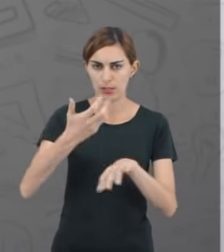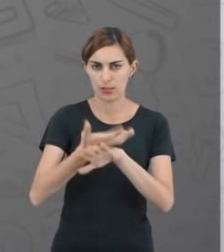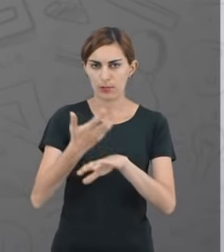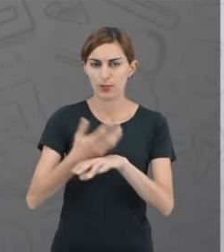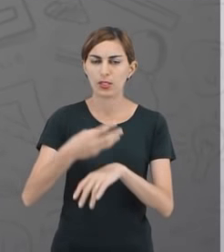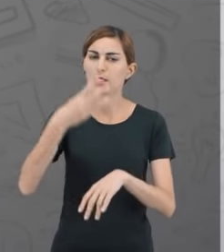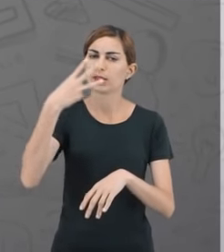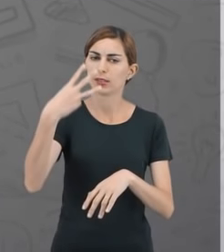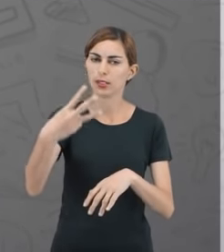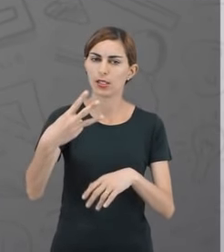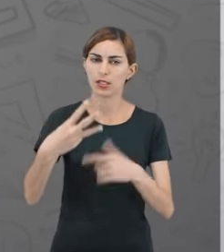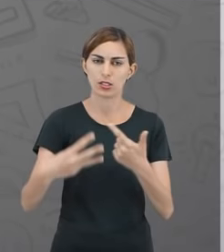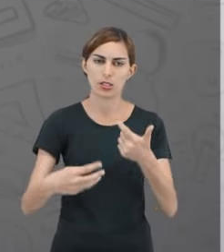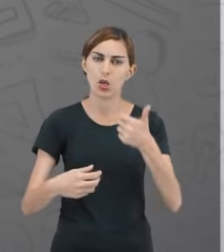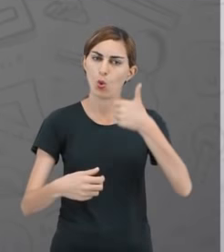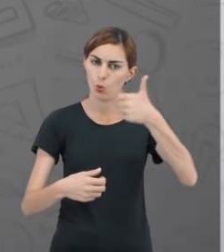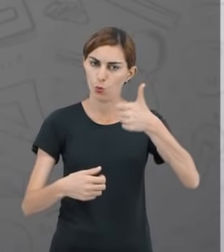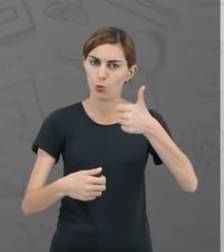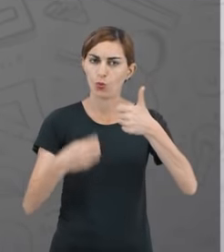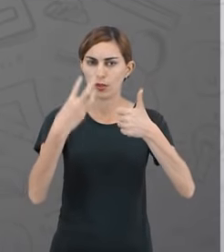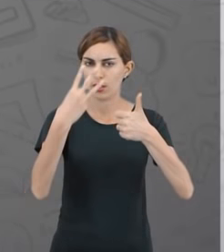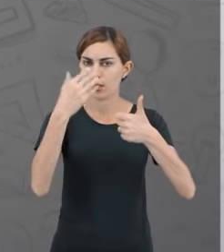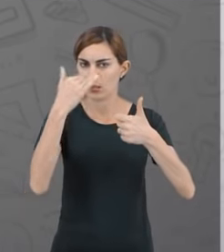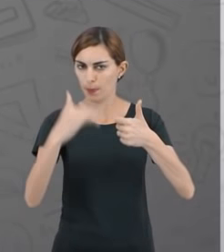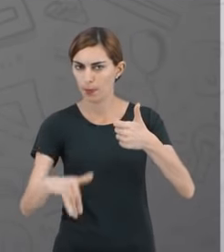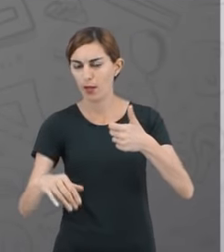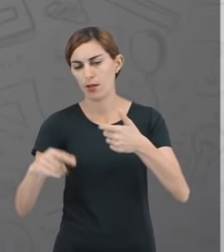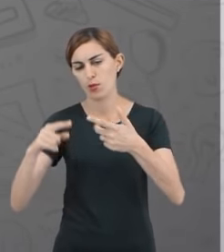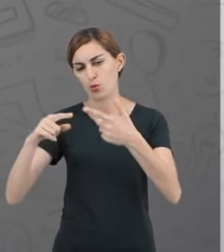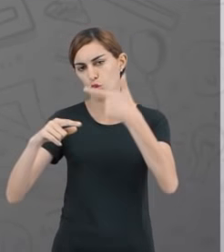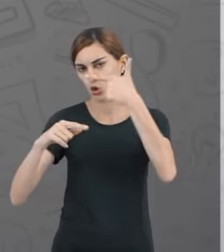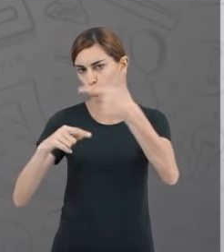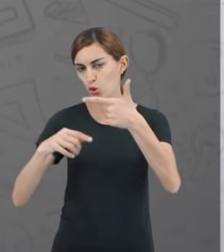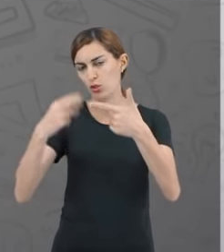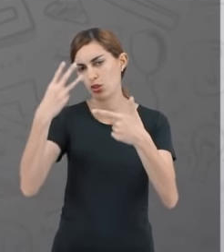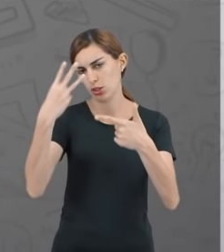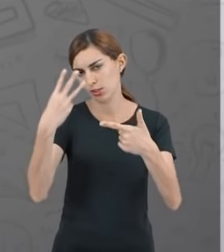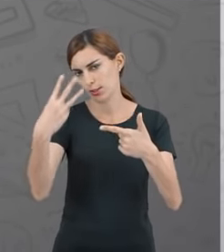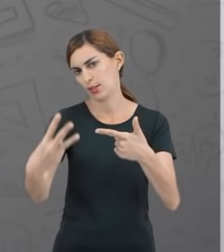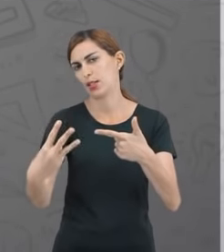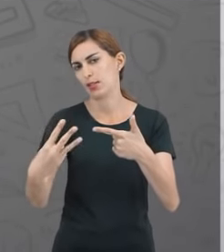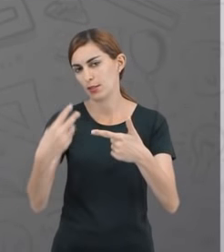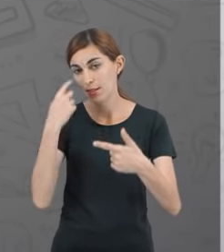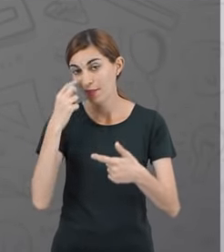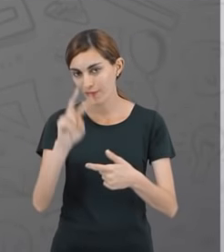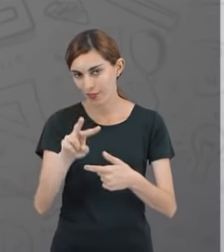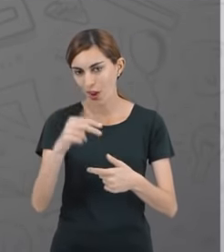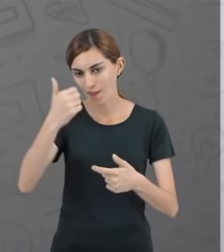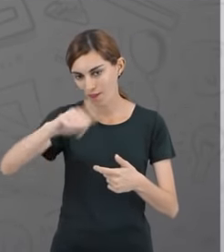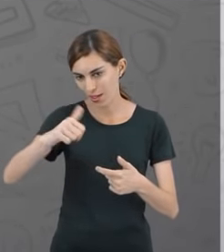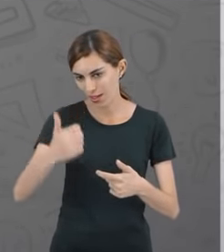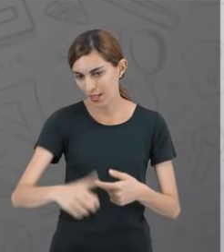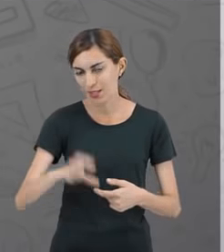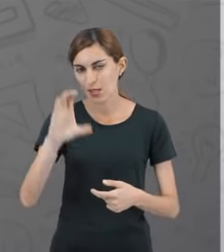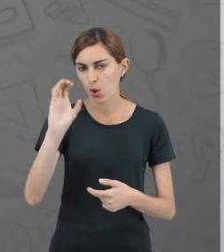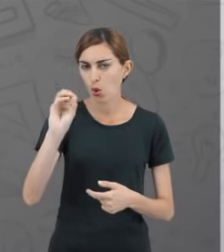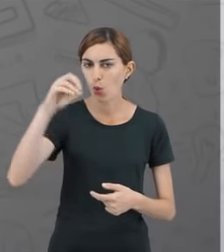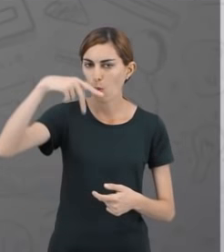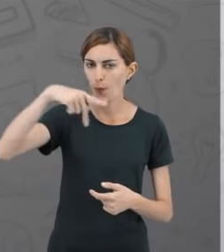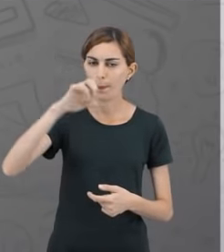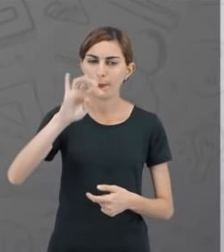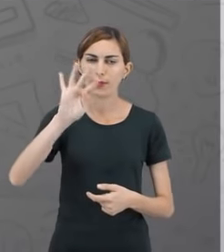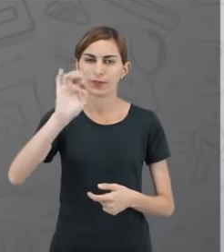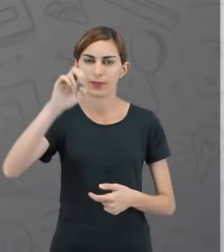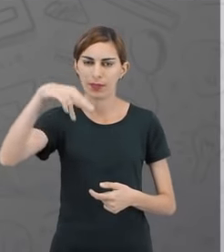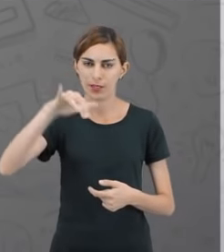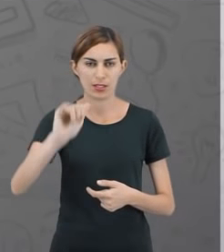Na competência um, você ficou com três e meio. Percebe que a nossa avaliação aqui, ela é por competência, ela não é por disciplina.